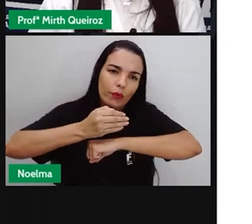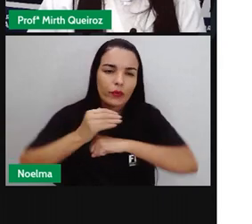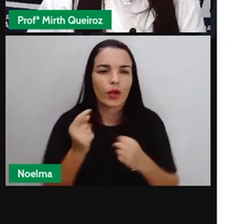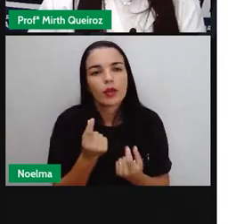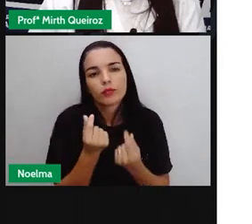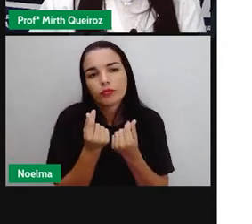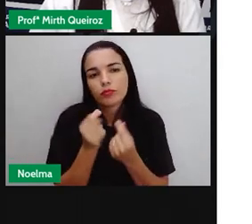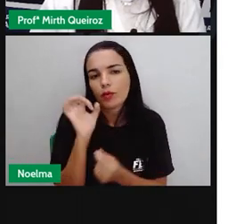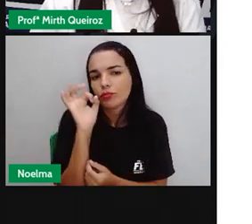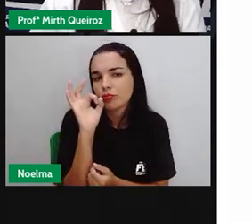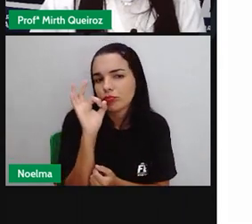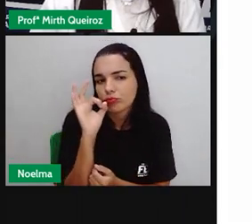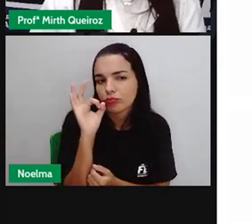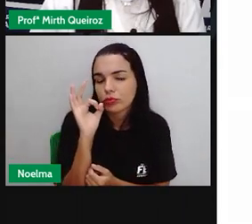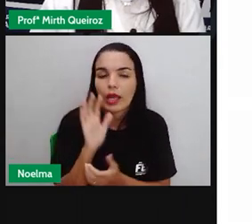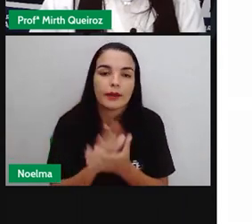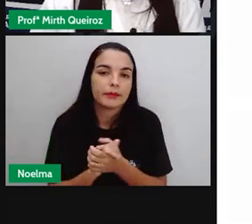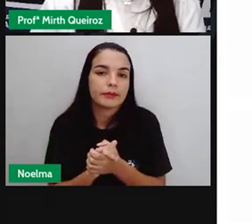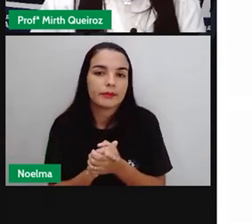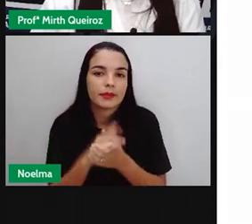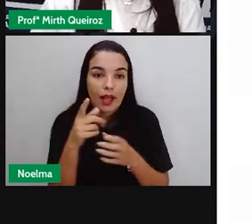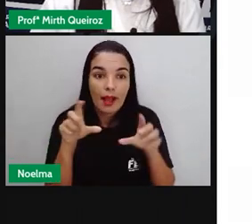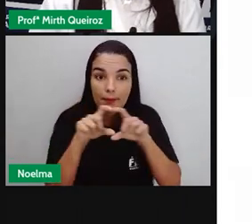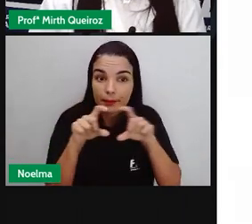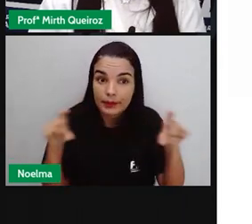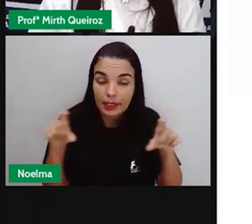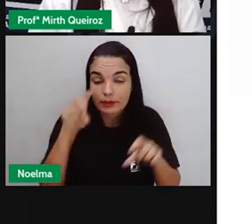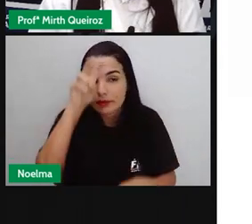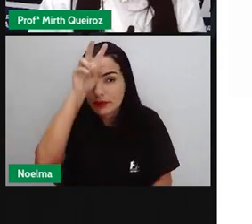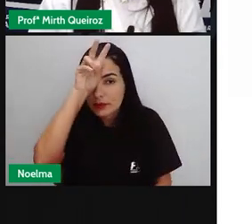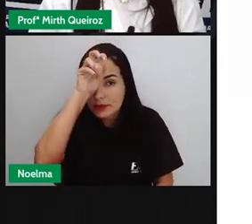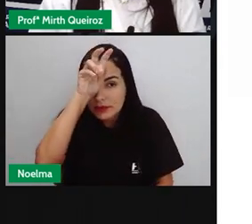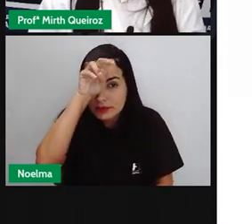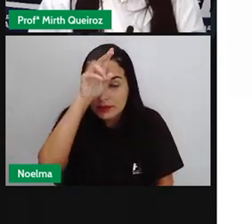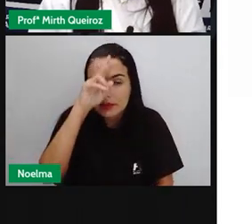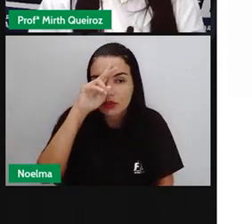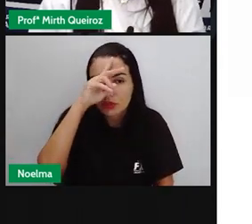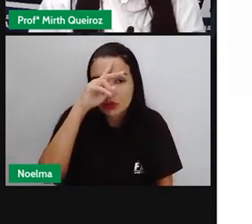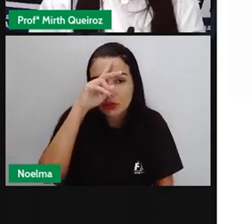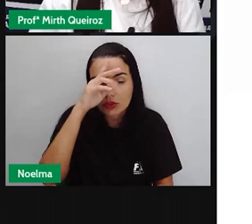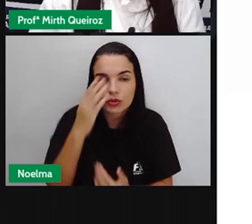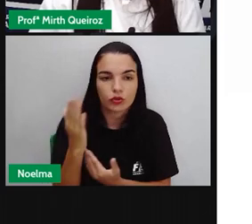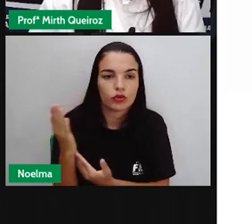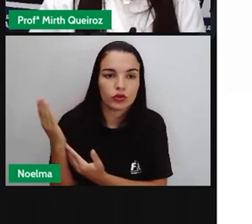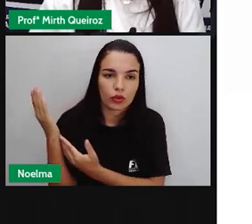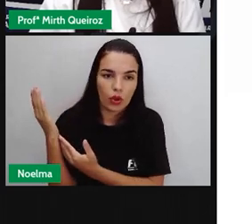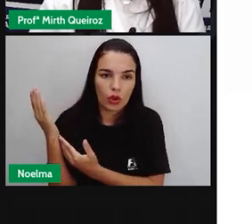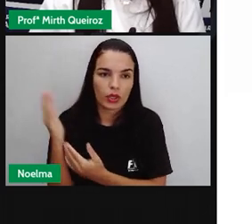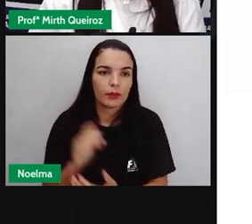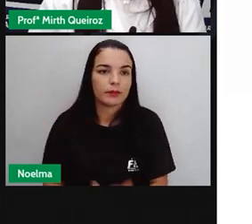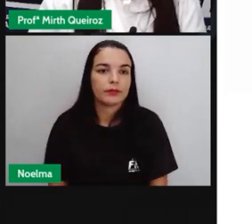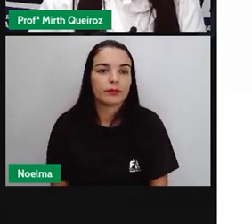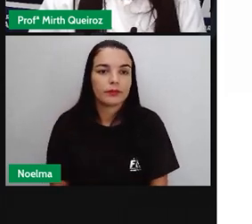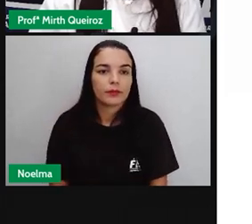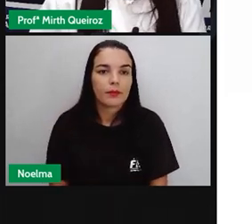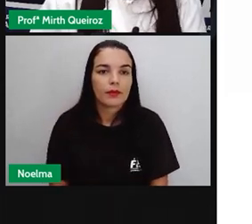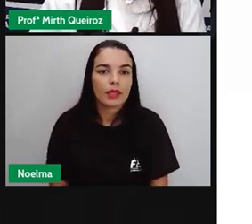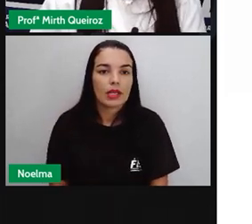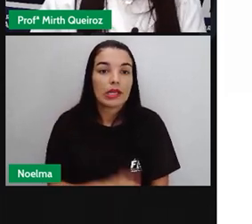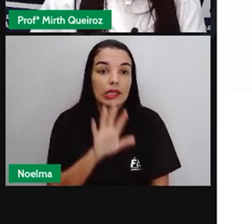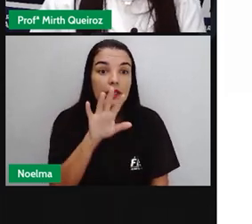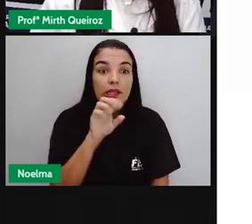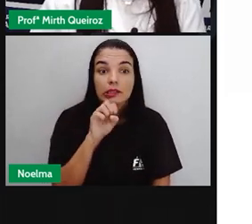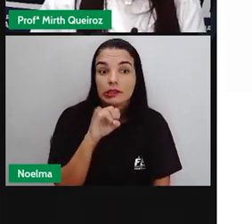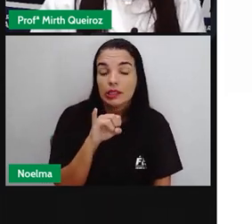da dona baratinha, né? Que é casar, a história dela. Uma linda caixinha para servir de cofrinho para a minha moedinha. E se fosse